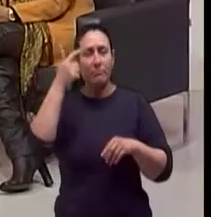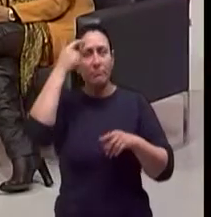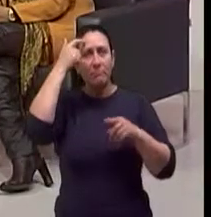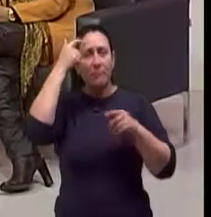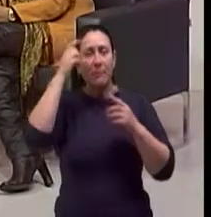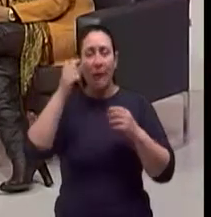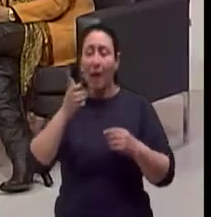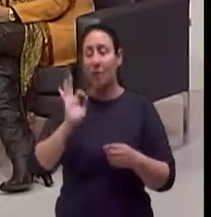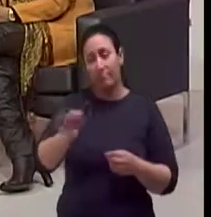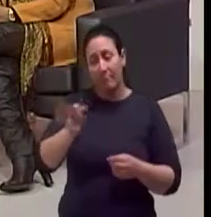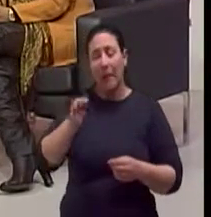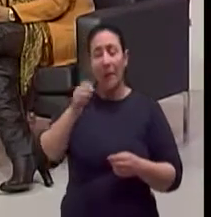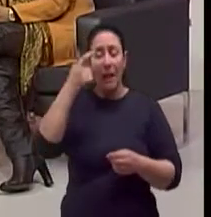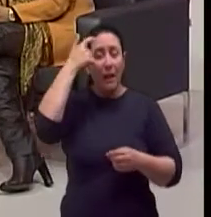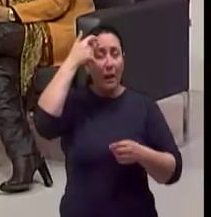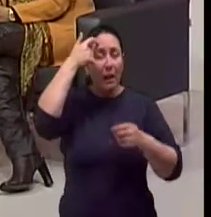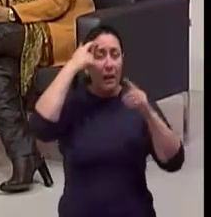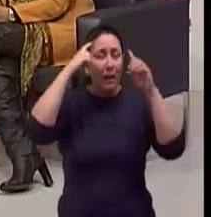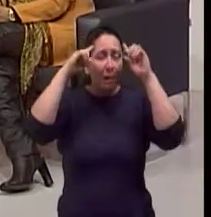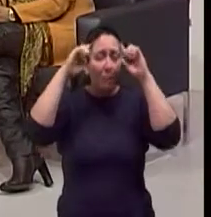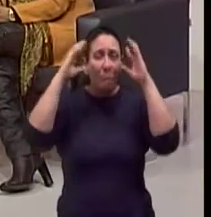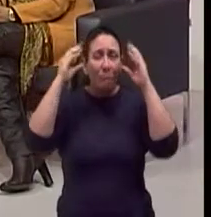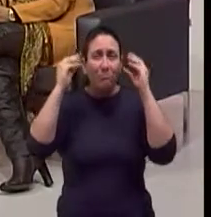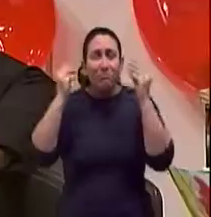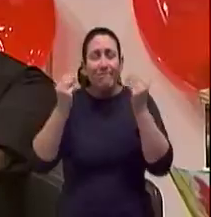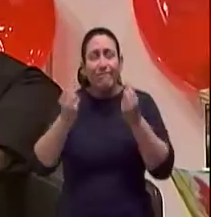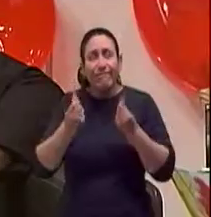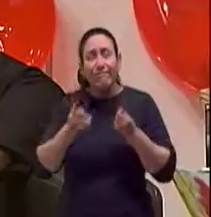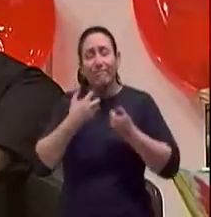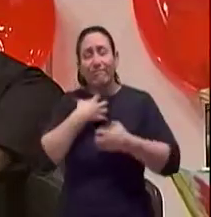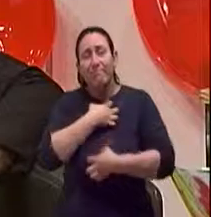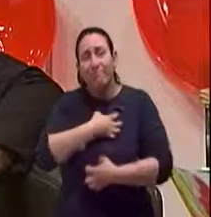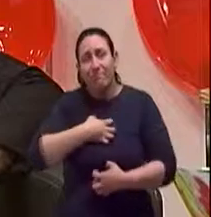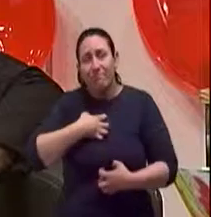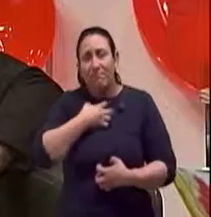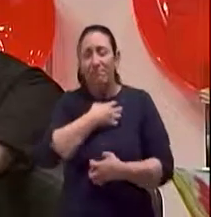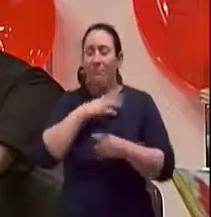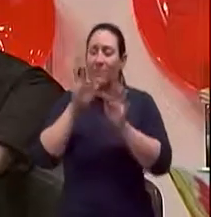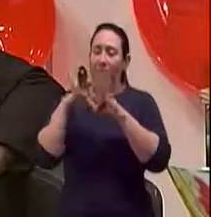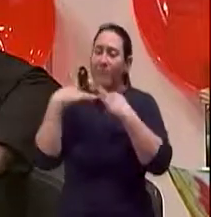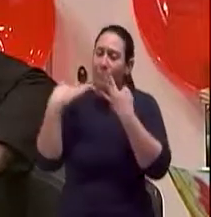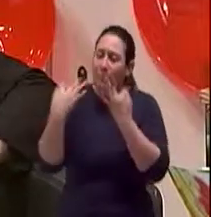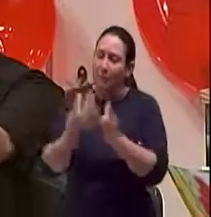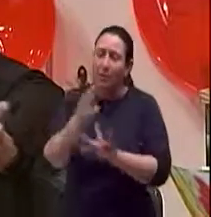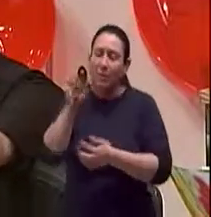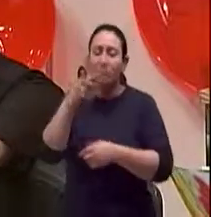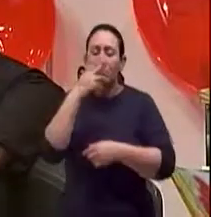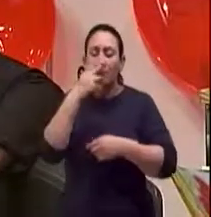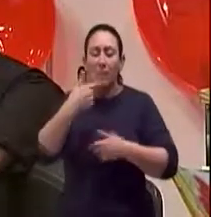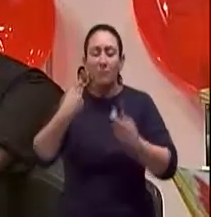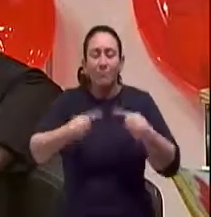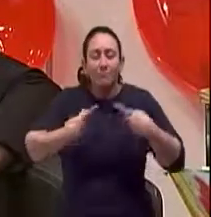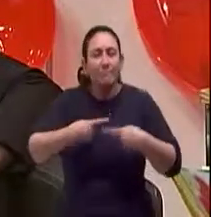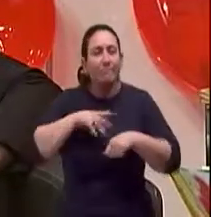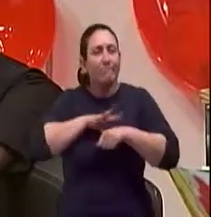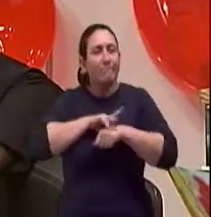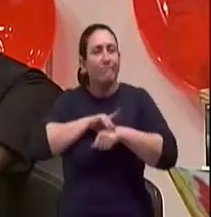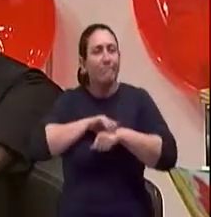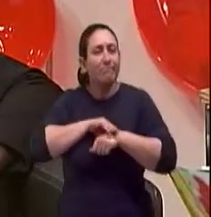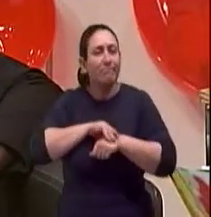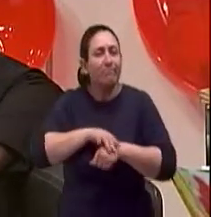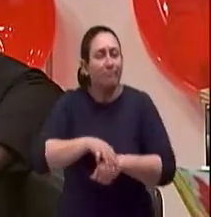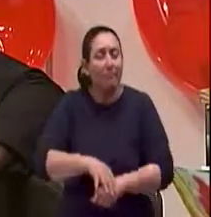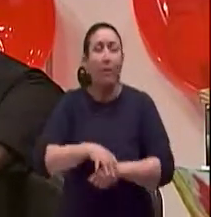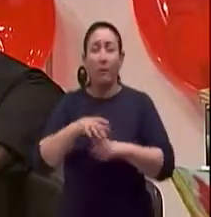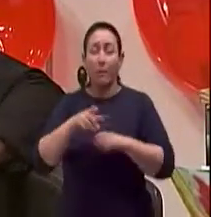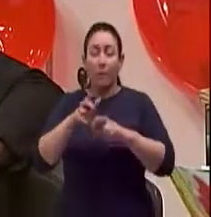Lentamente, vão ficando adoecidos, pelo aquele lar, pelo convívio, pouco convívio dos seus iguais, por isso que